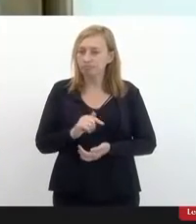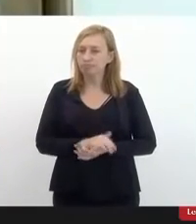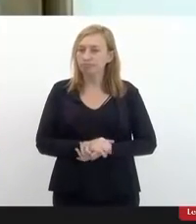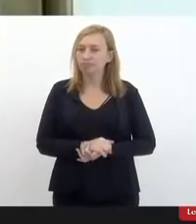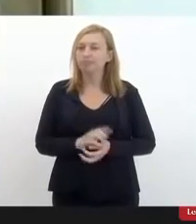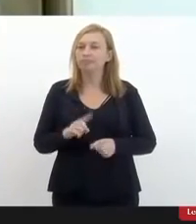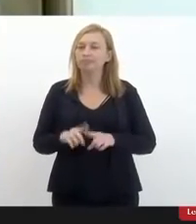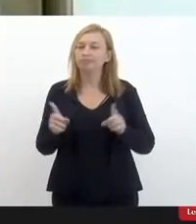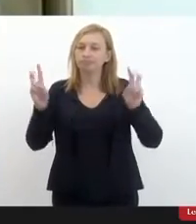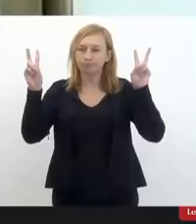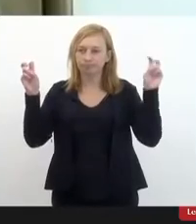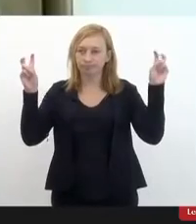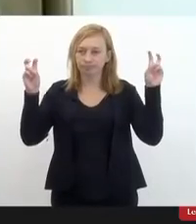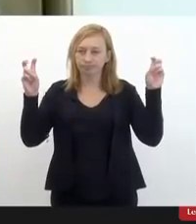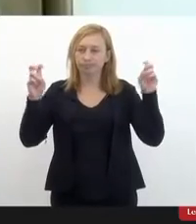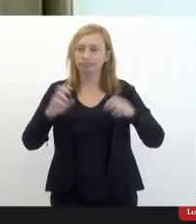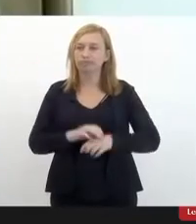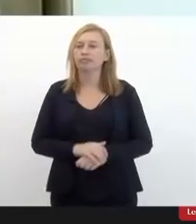a questão